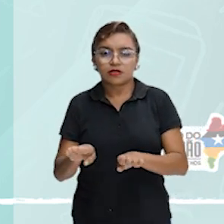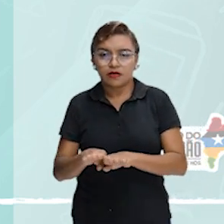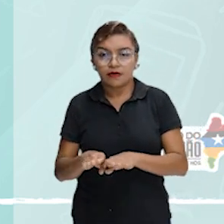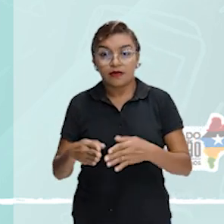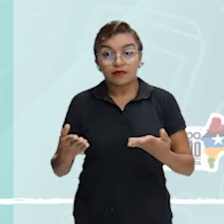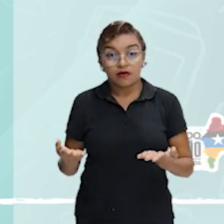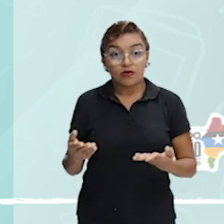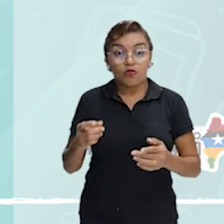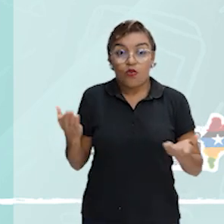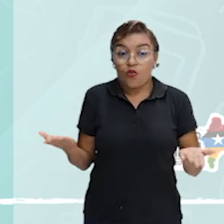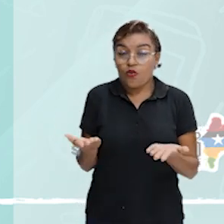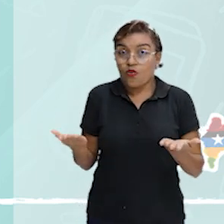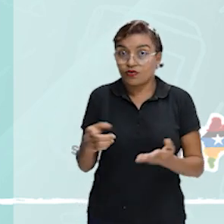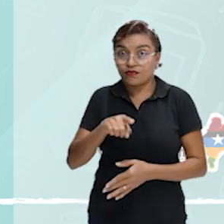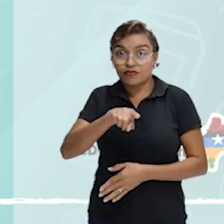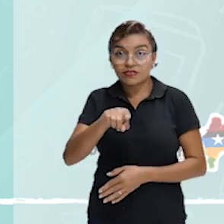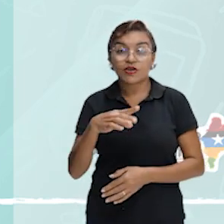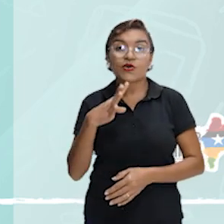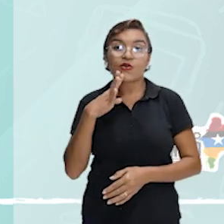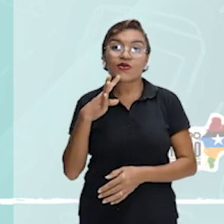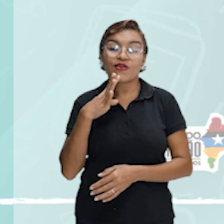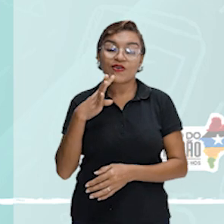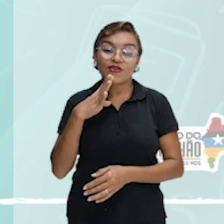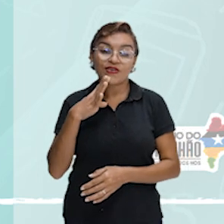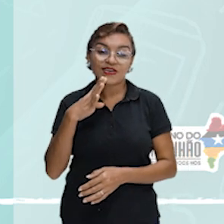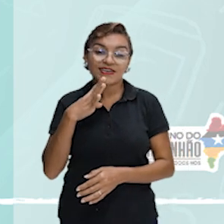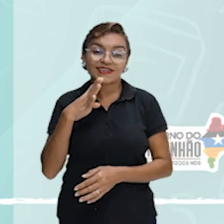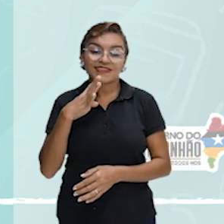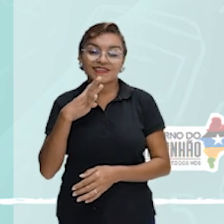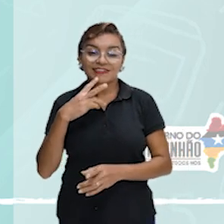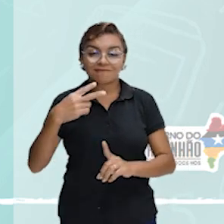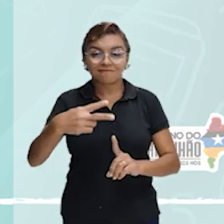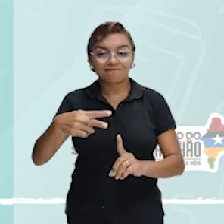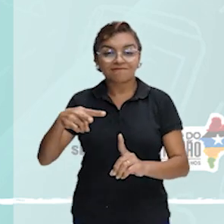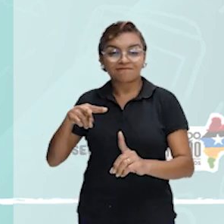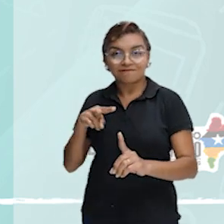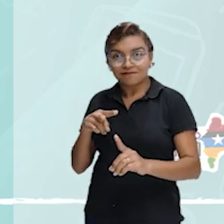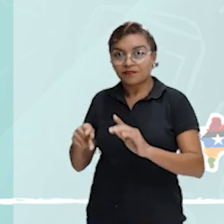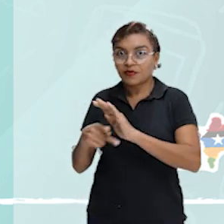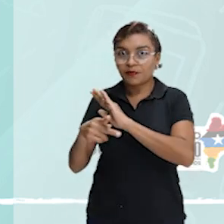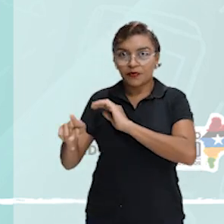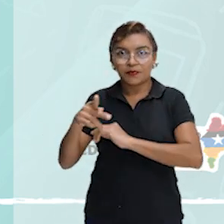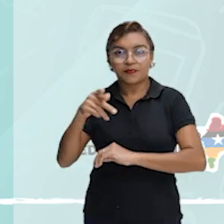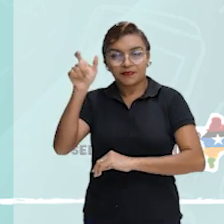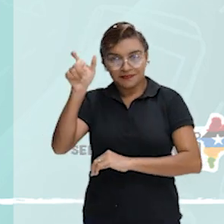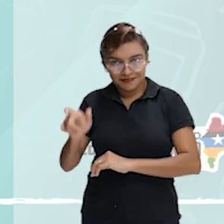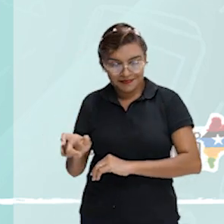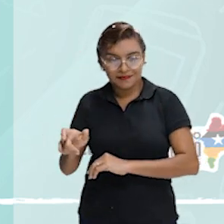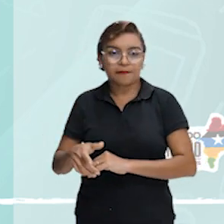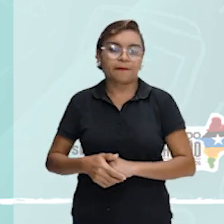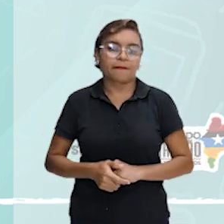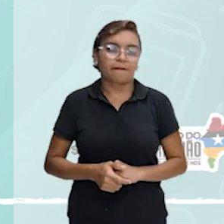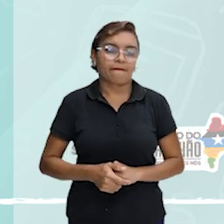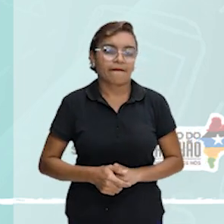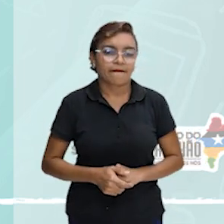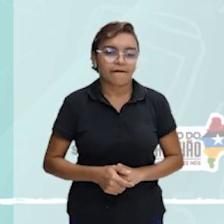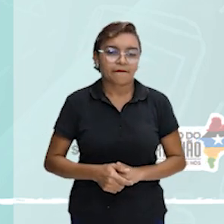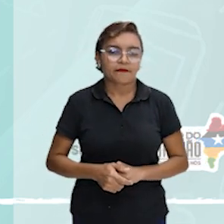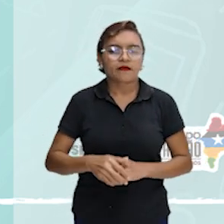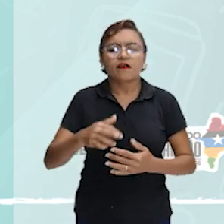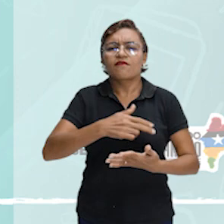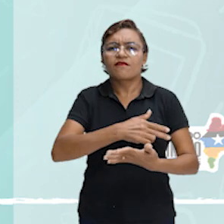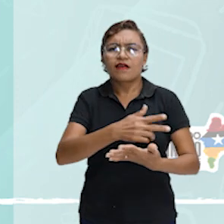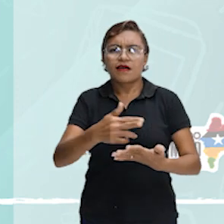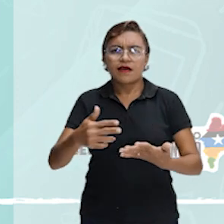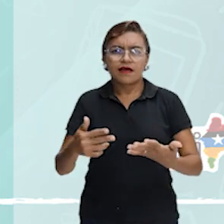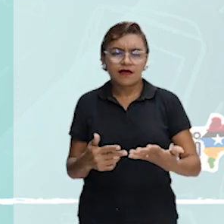você vai conhecer tudo sobre isso, partindo dessa visão de Charles Darwin. Por exemplo, as diversas